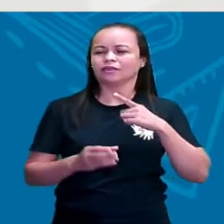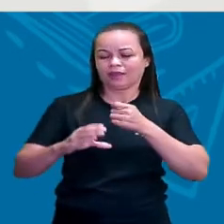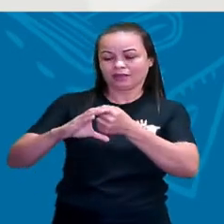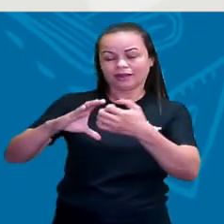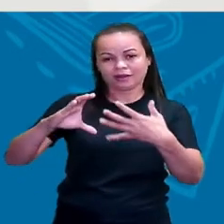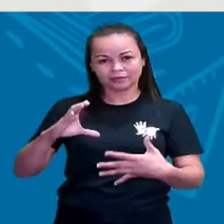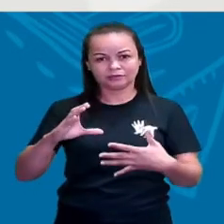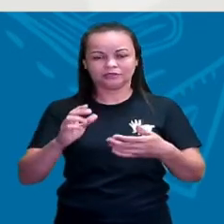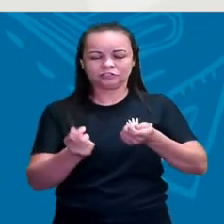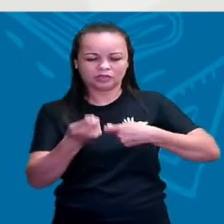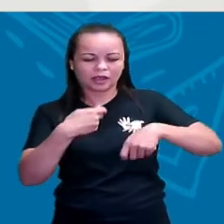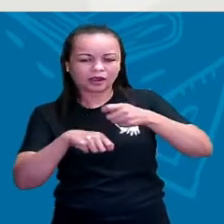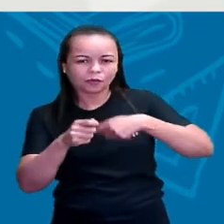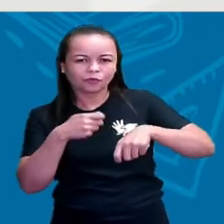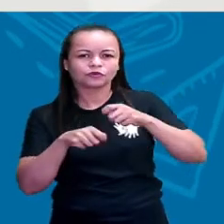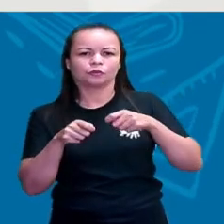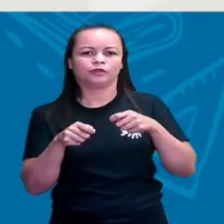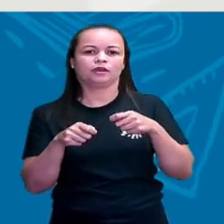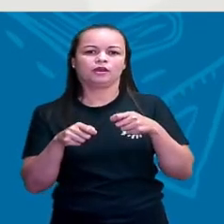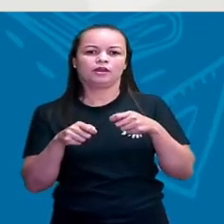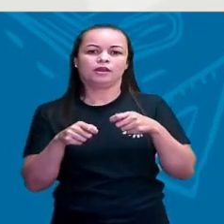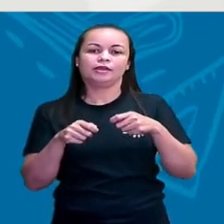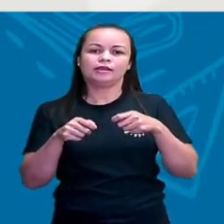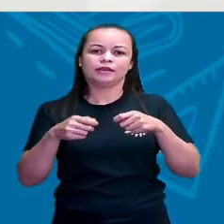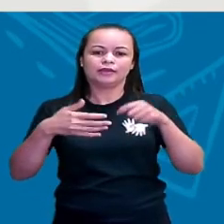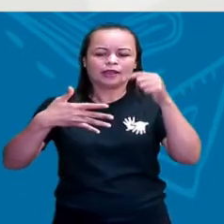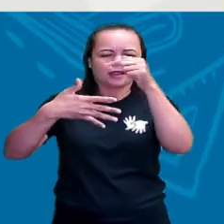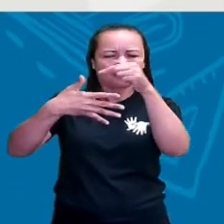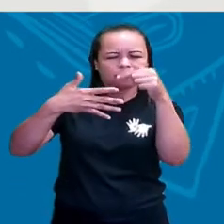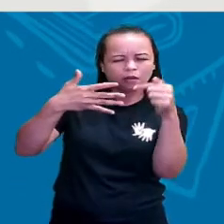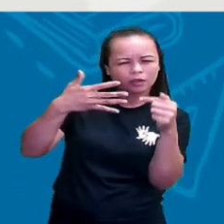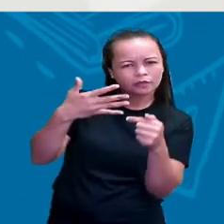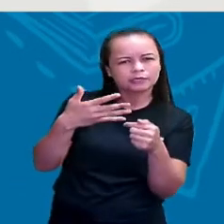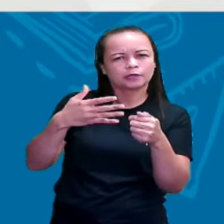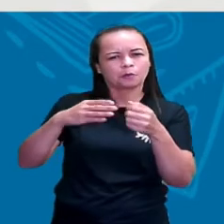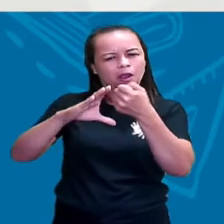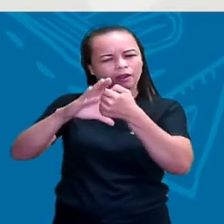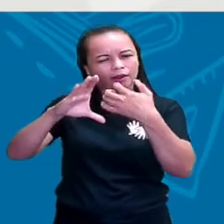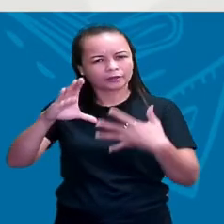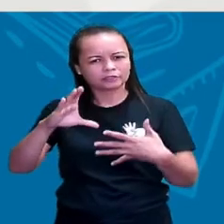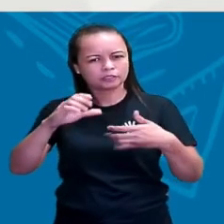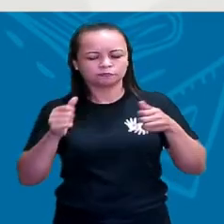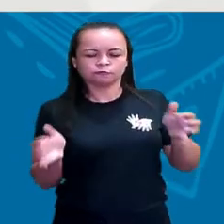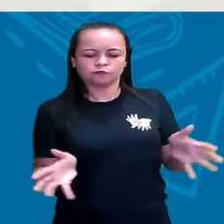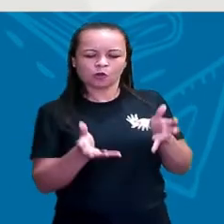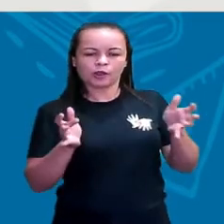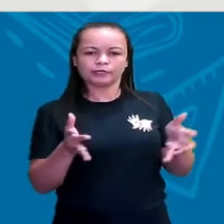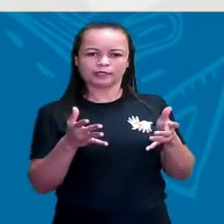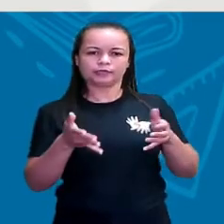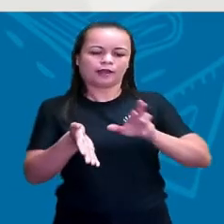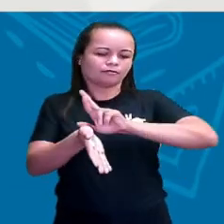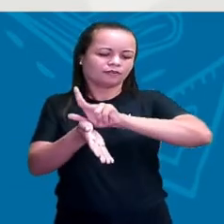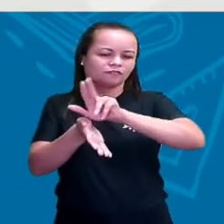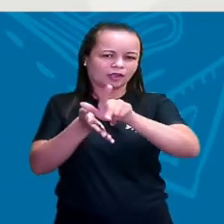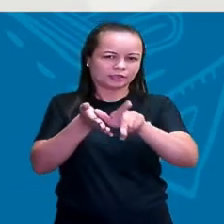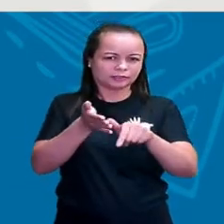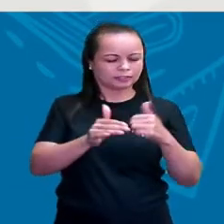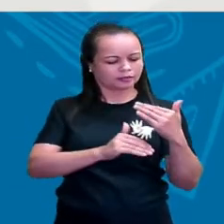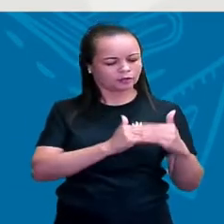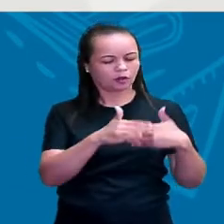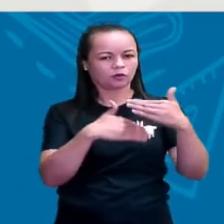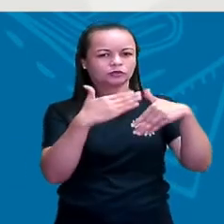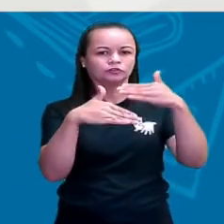econômicas. E essas características aí é que vão influenciar na diversidade, na construção da